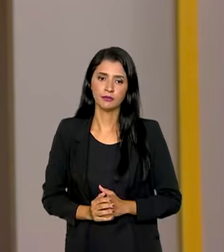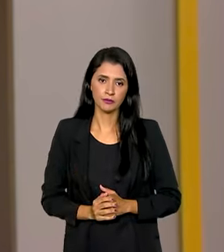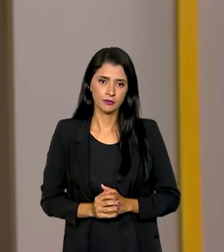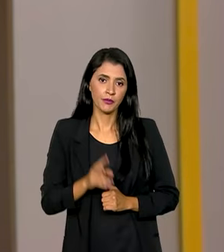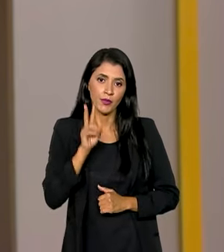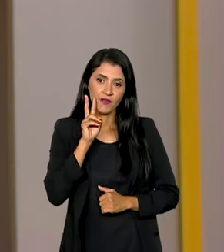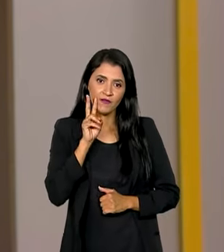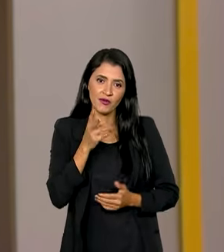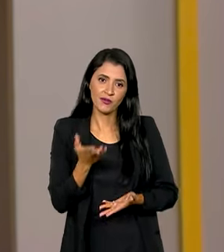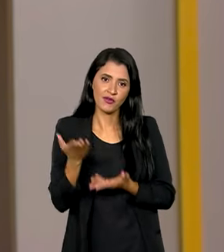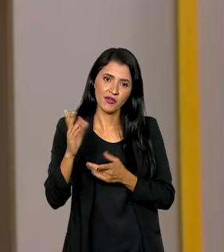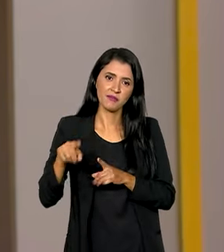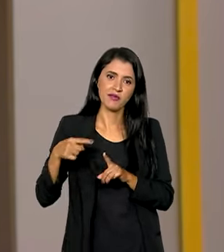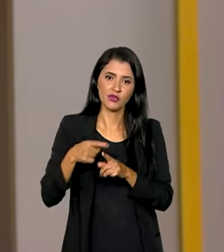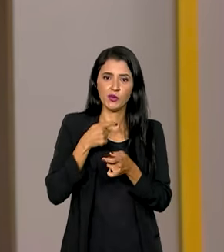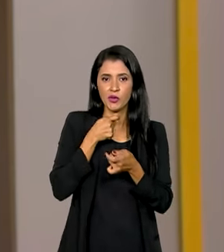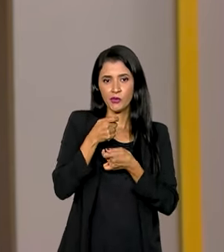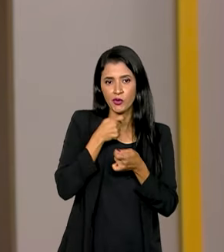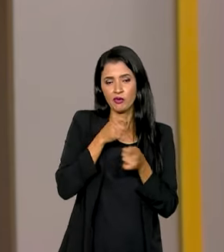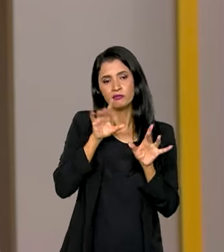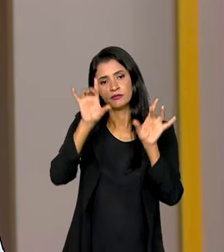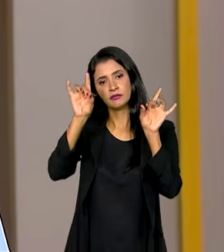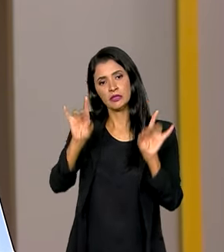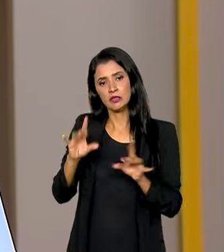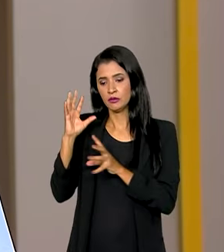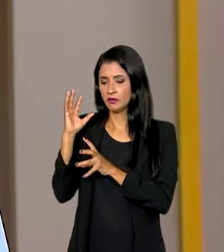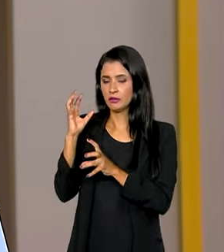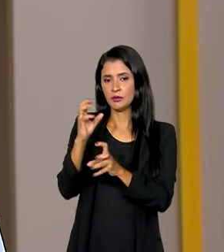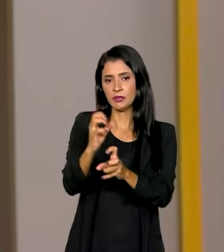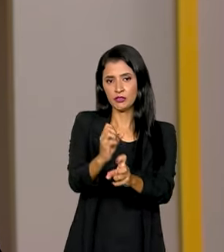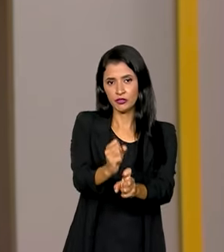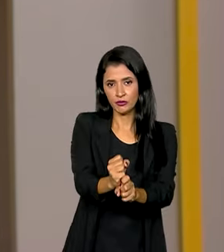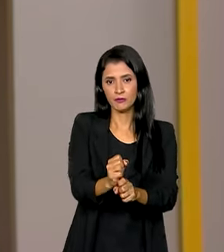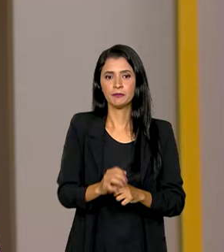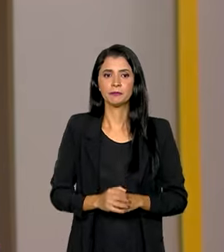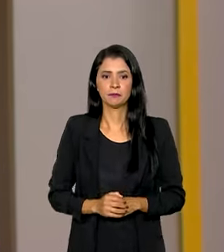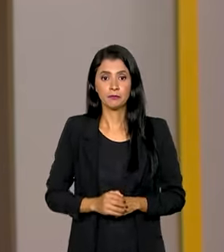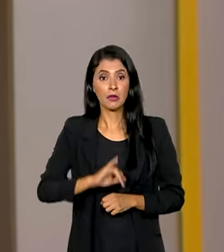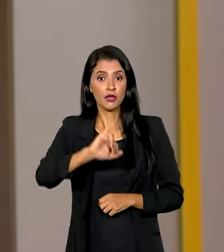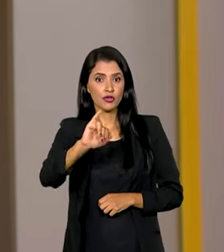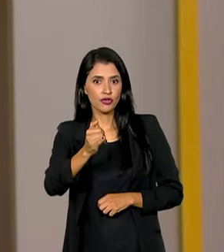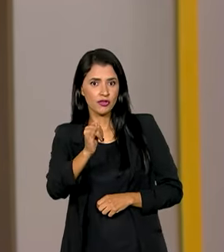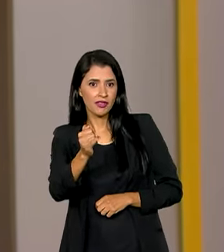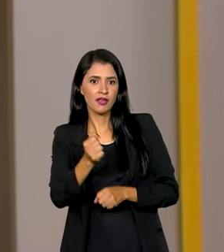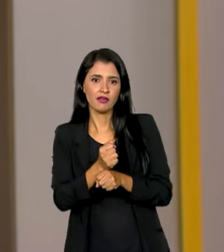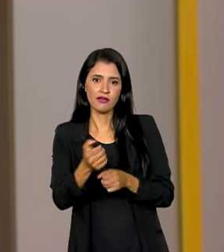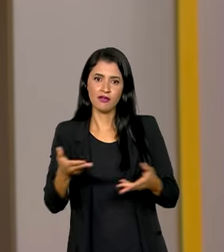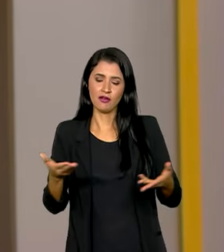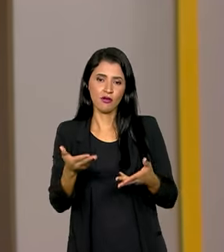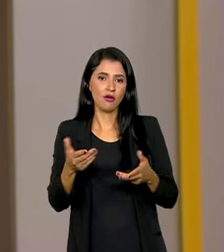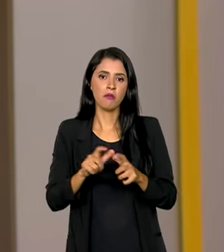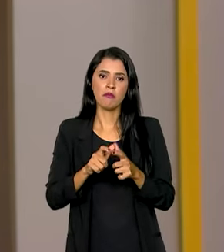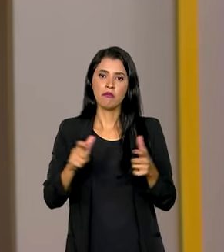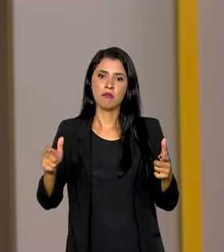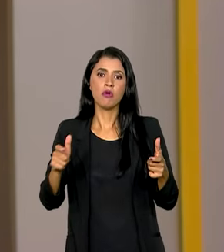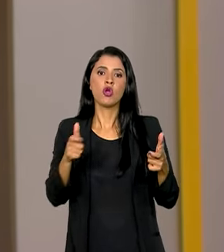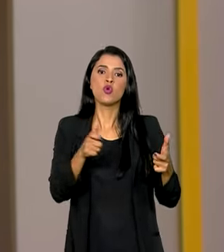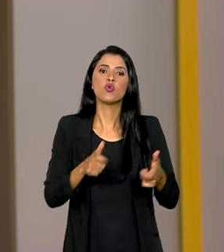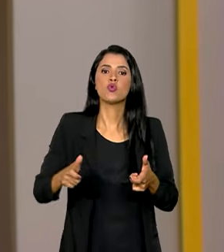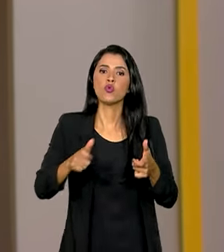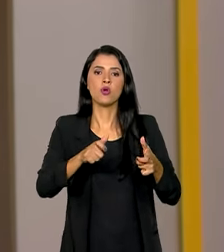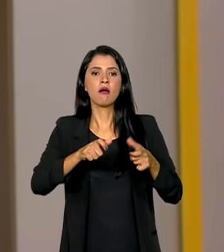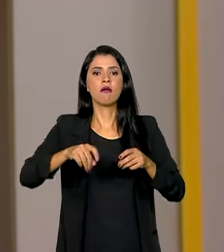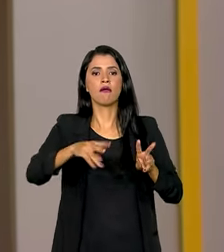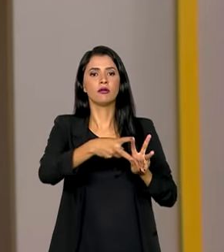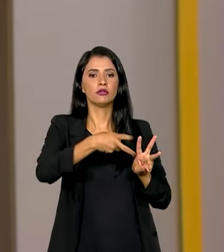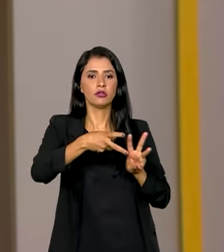Vamos agora para mais uma reportagem especial da nossa retrospectiva. Em janeiro deste ano, o maior território indígena do